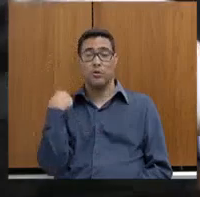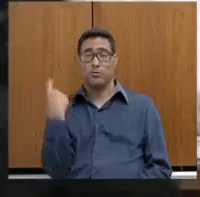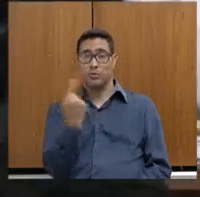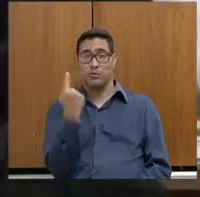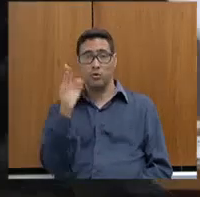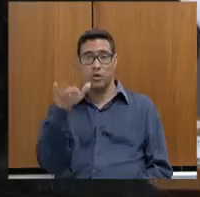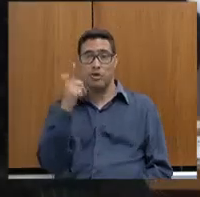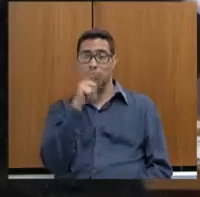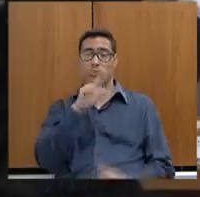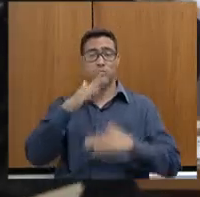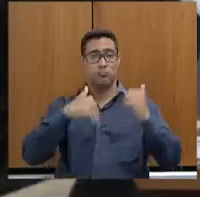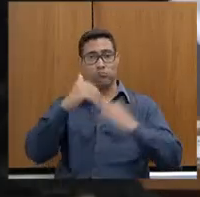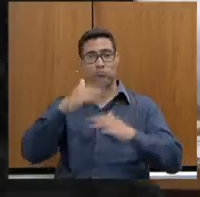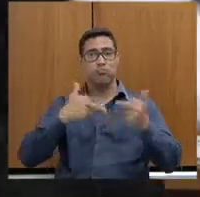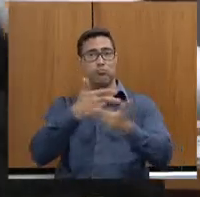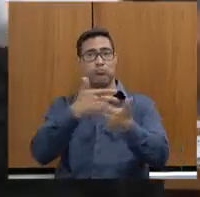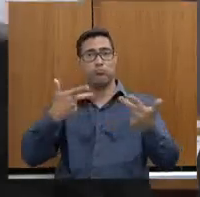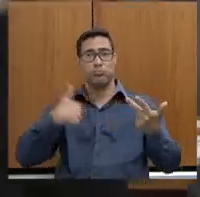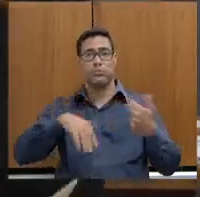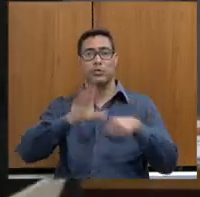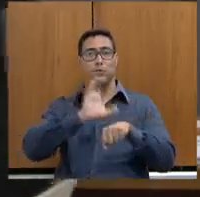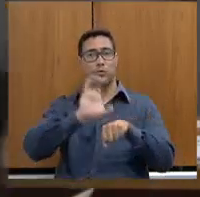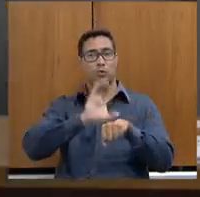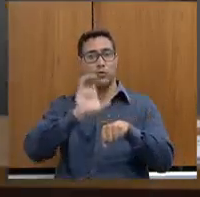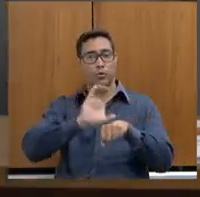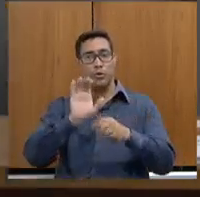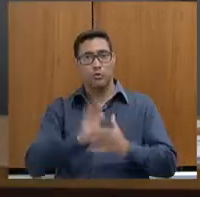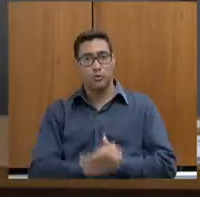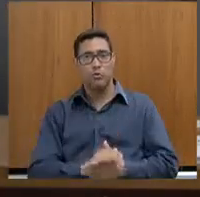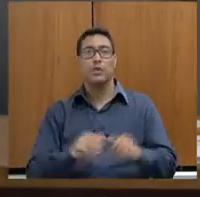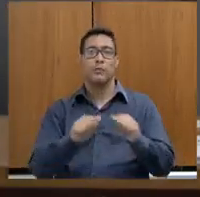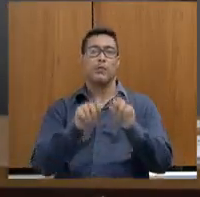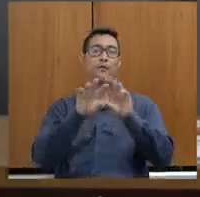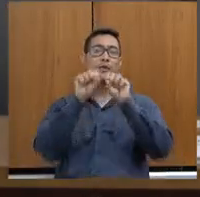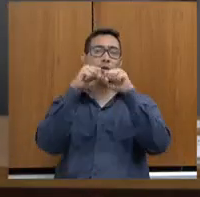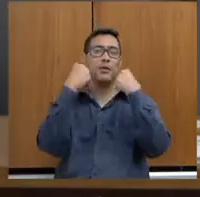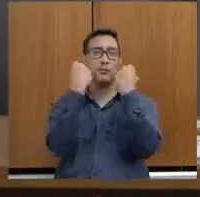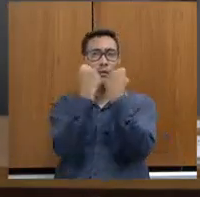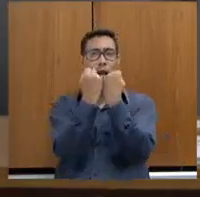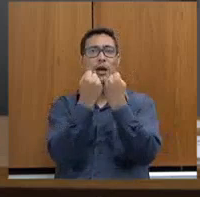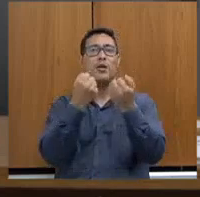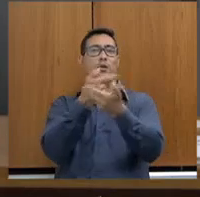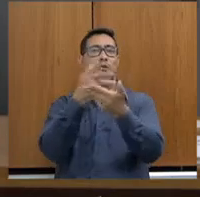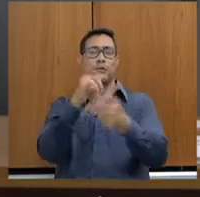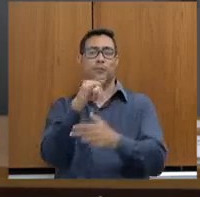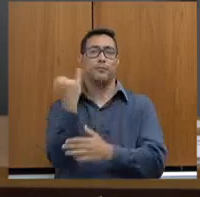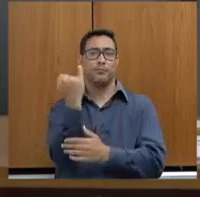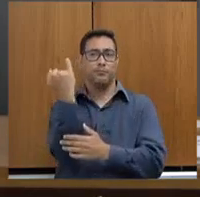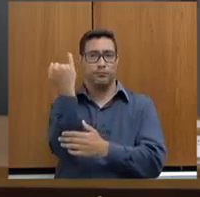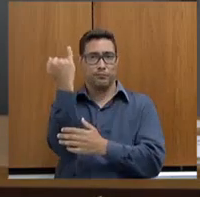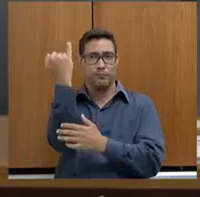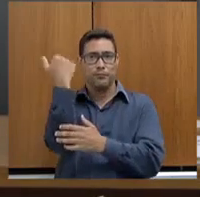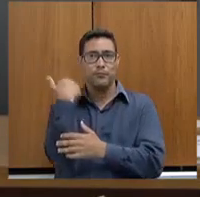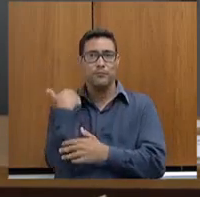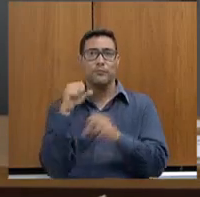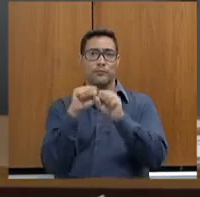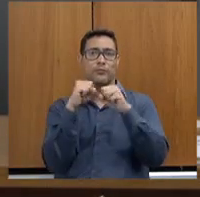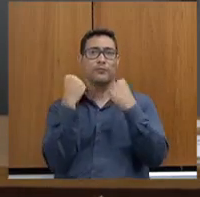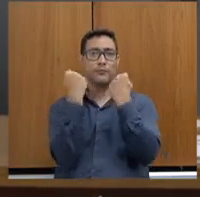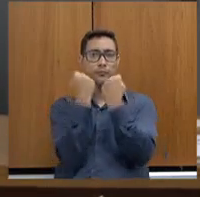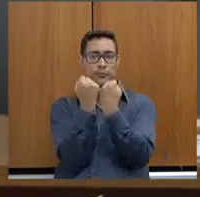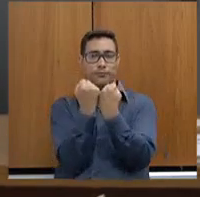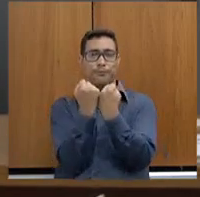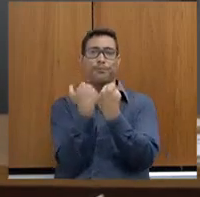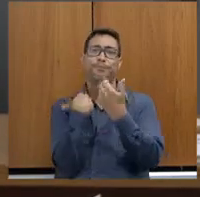em diversos cursos. Então, fizemos, além disso, também seminários importantes. Então, um seminário que eu considero muito importante, um seminário para além das